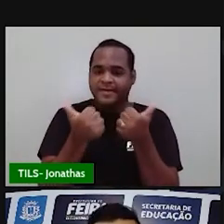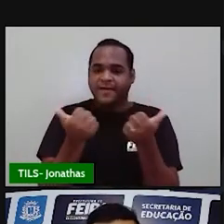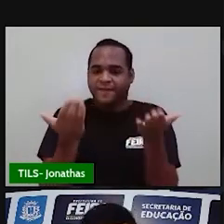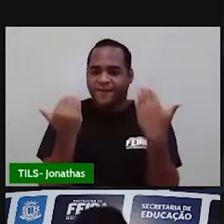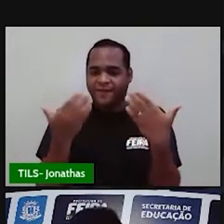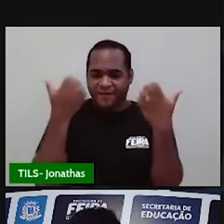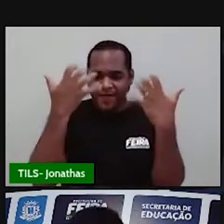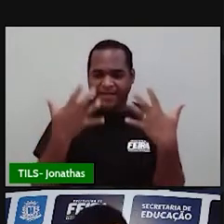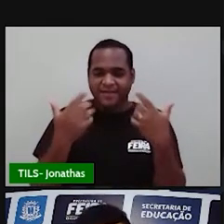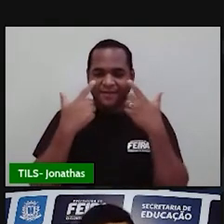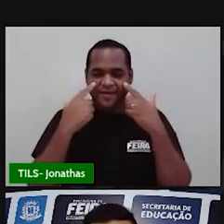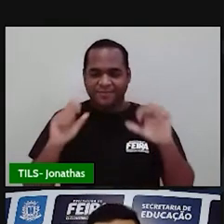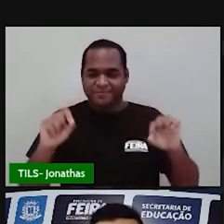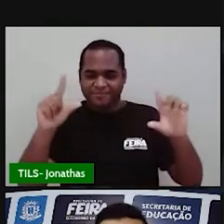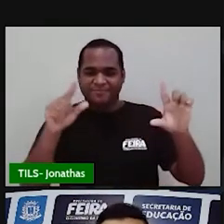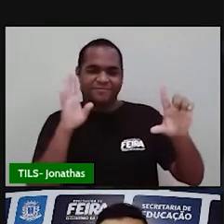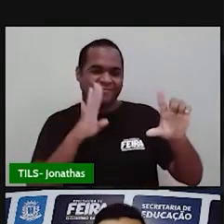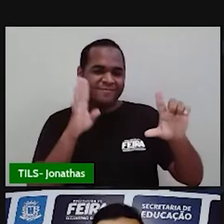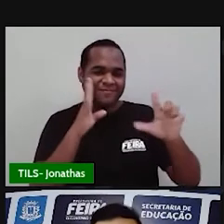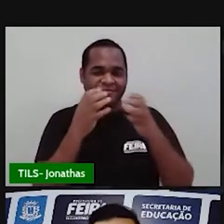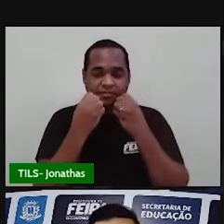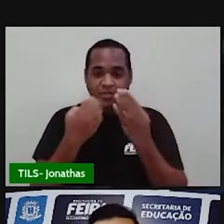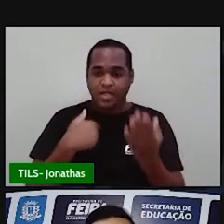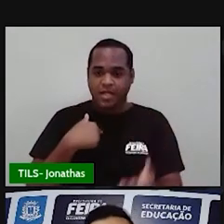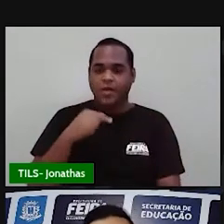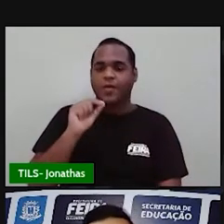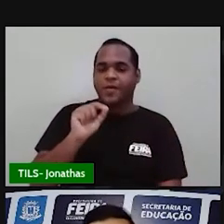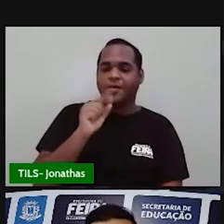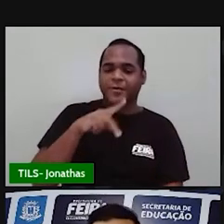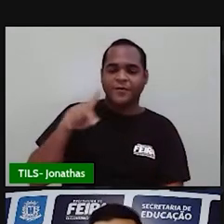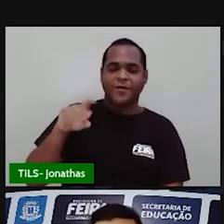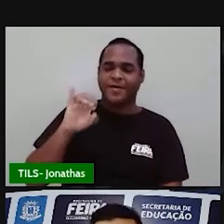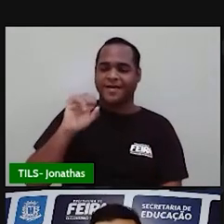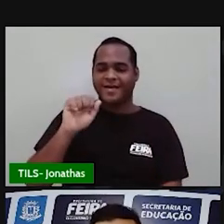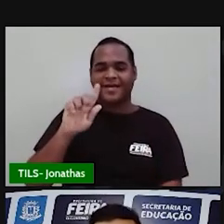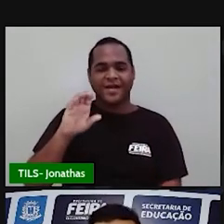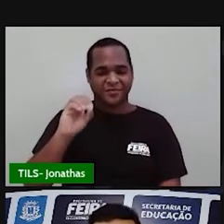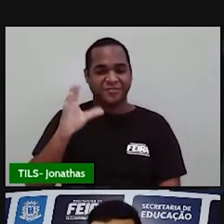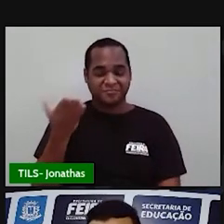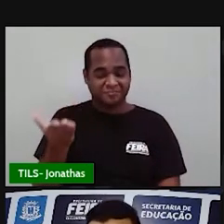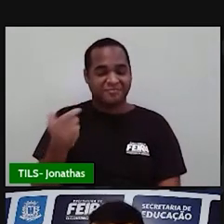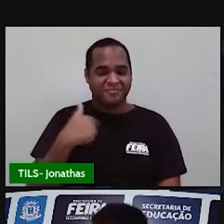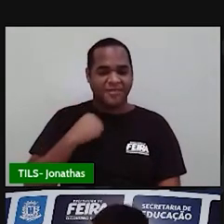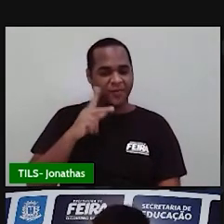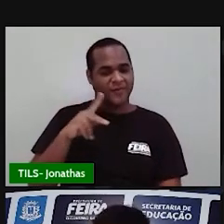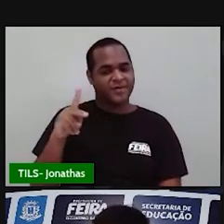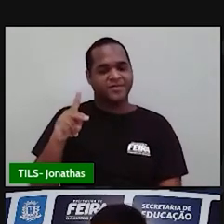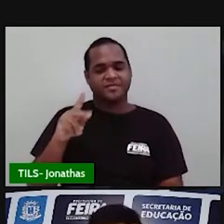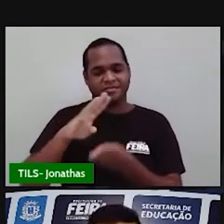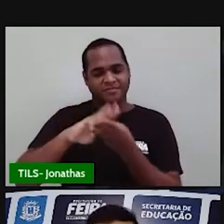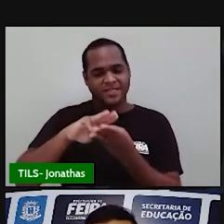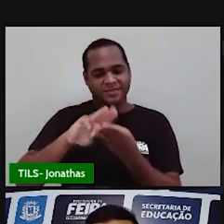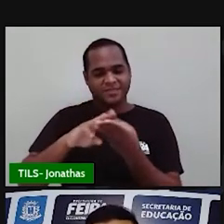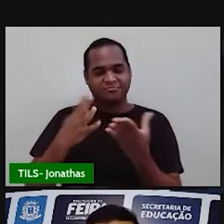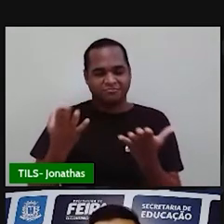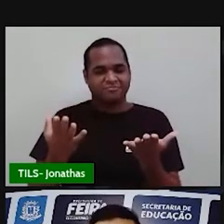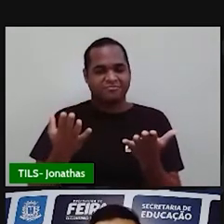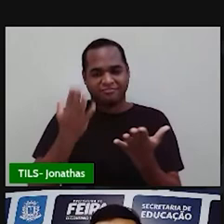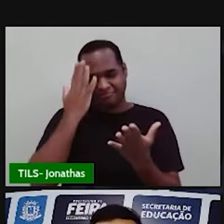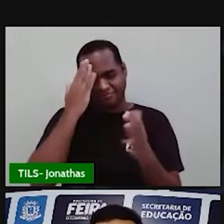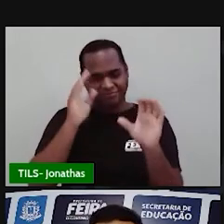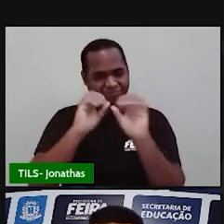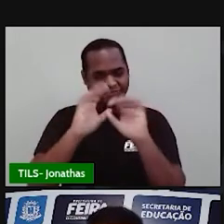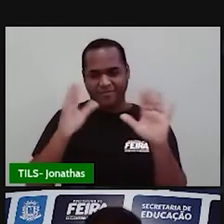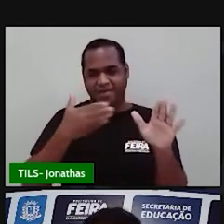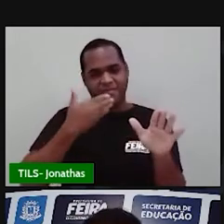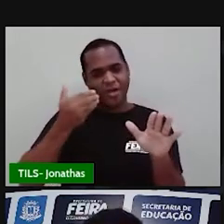momento de apresentação legal, né? Eu sou o professor Iago Ramos, professor de Matemática, claro, a